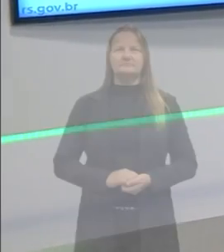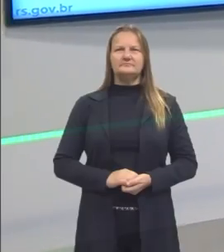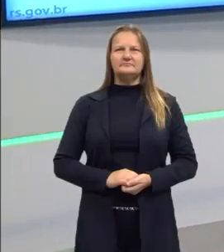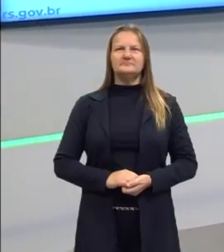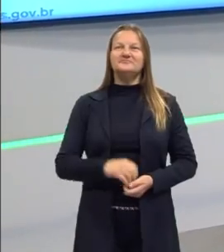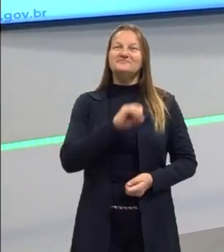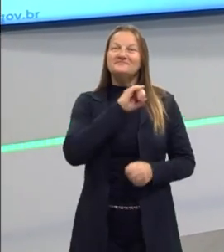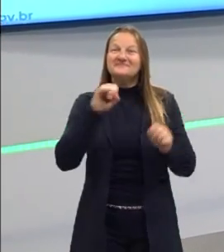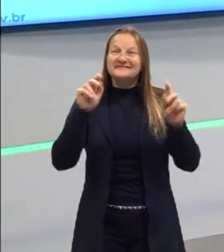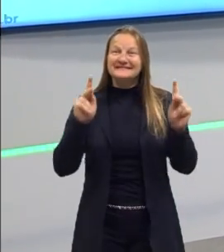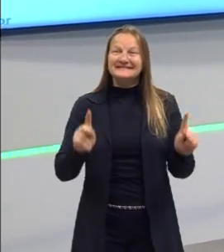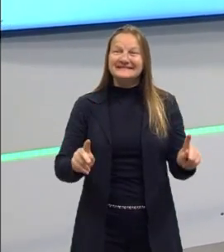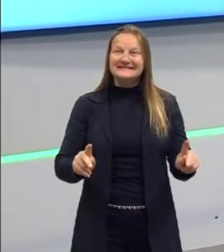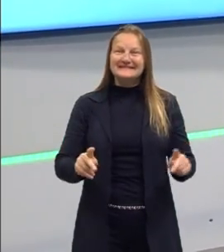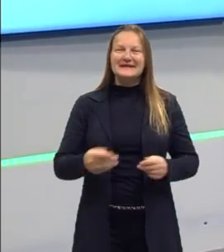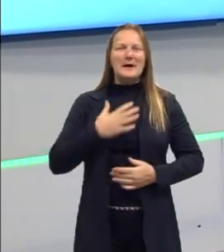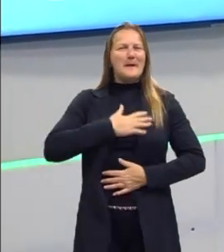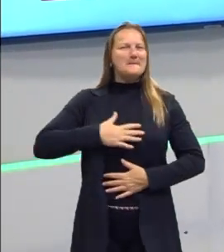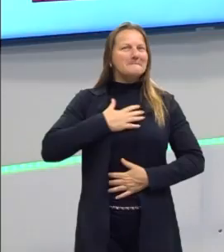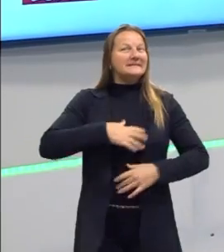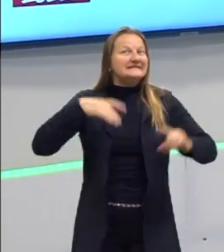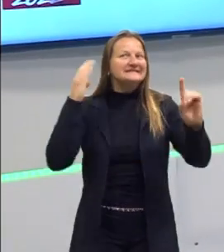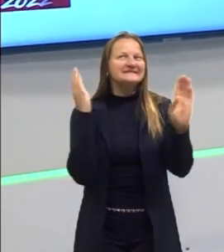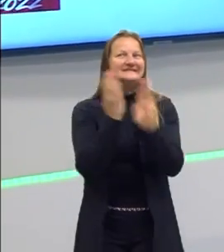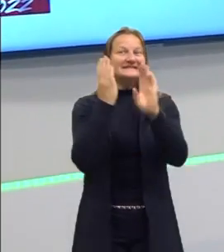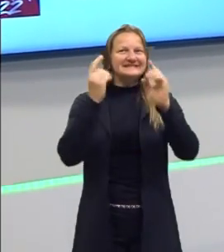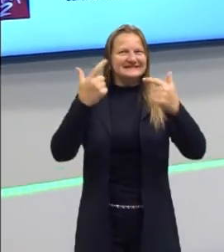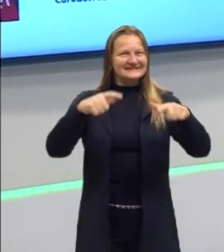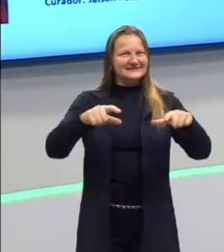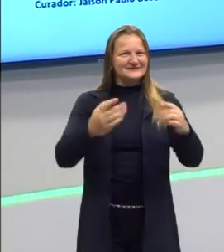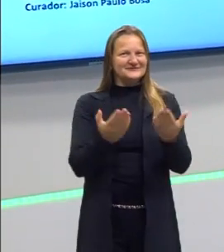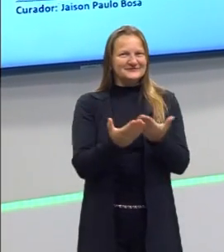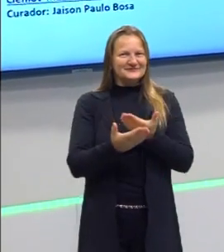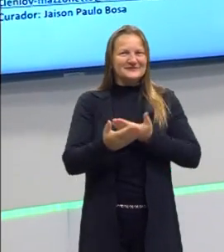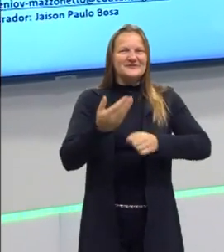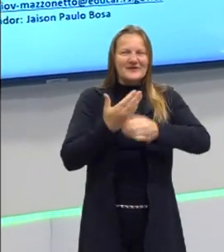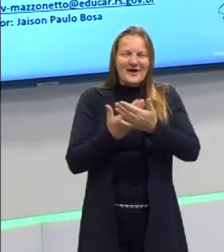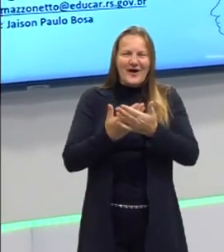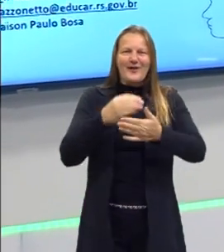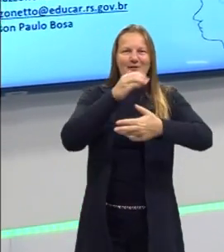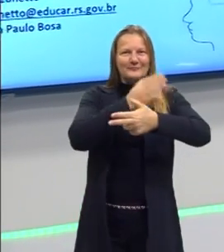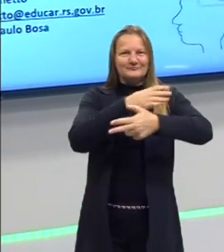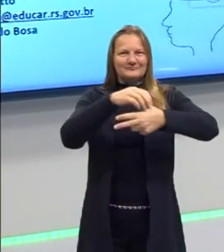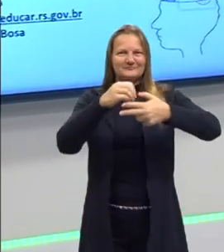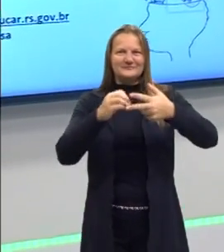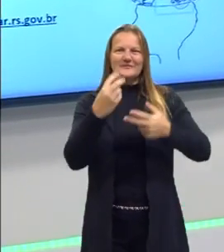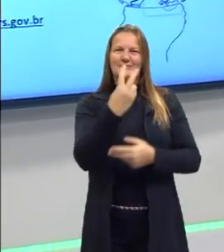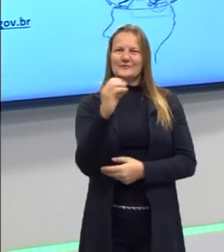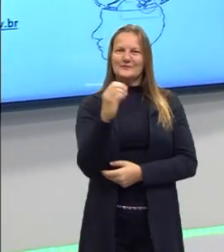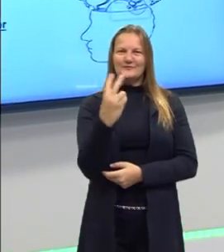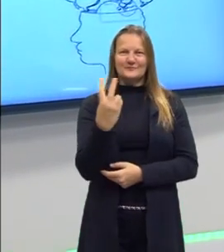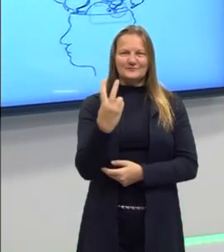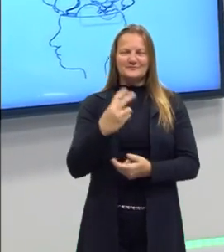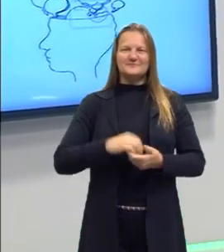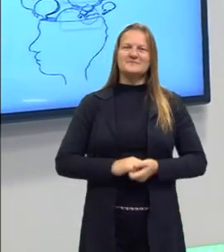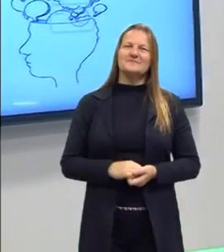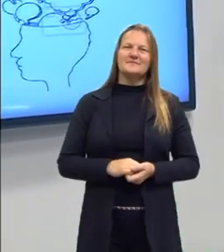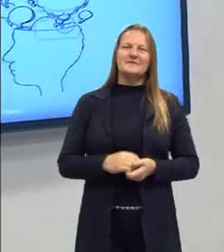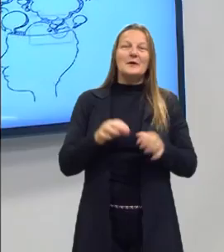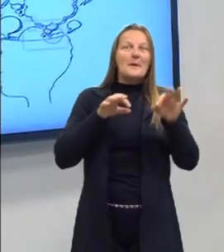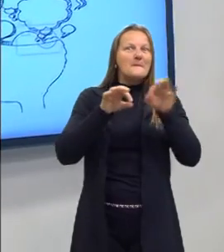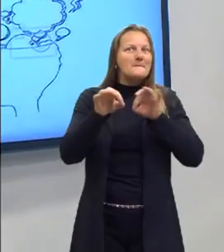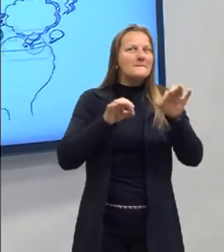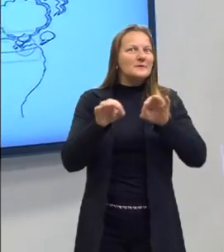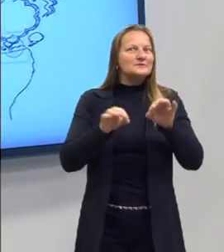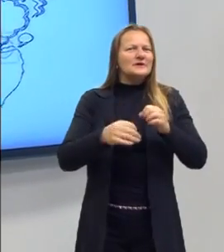E aí galera, como estão? Prazer nos reencontrarmos novamente aqui nas aulas do Pré-ENEM 2022. Esse projeto